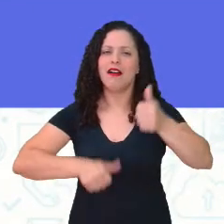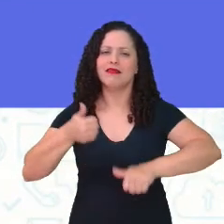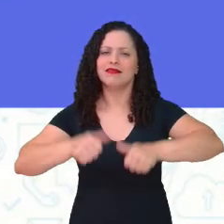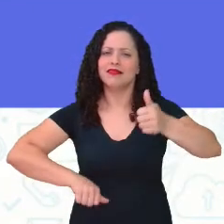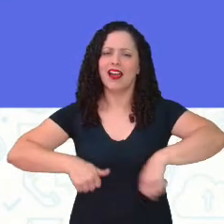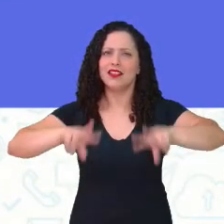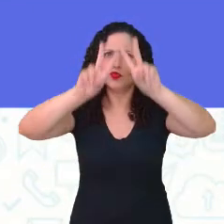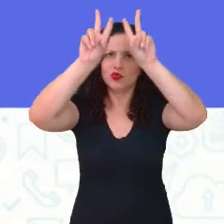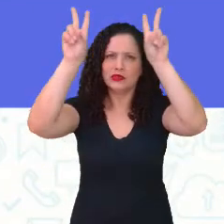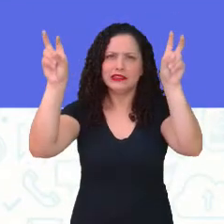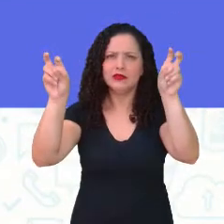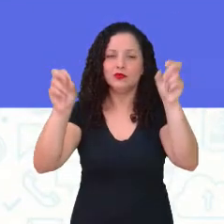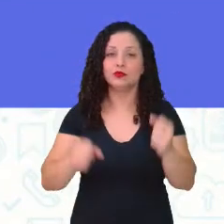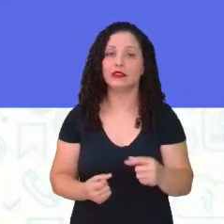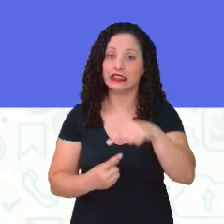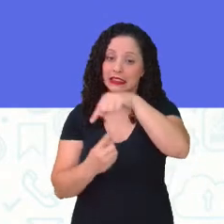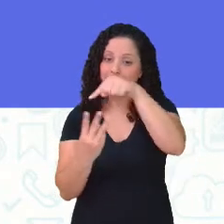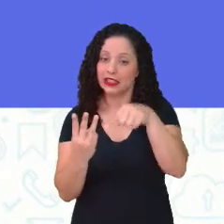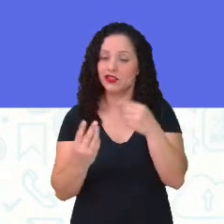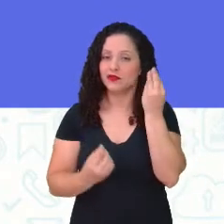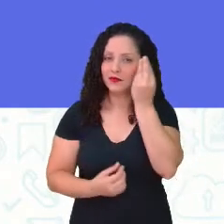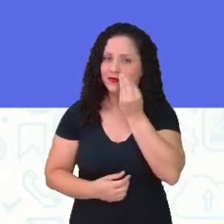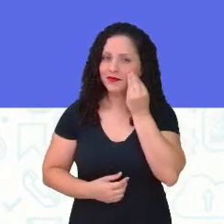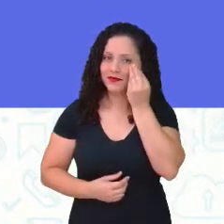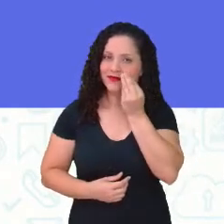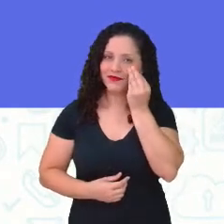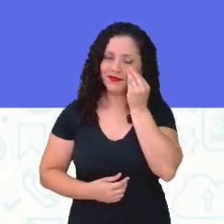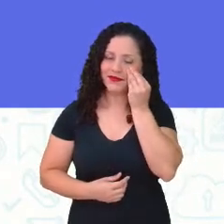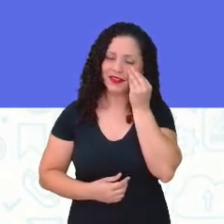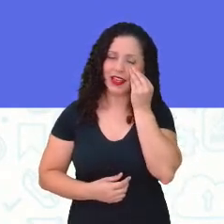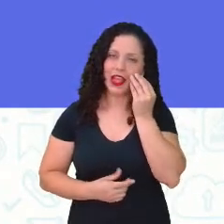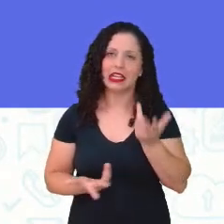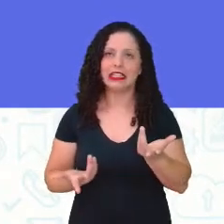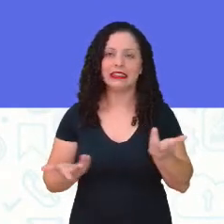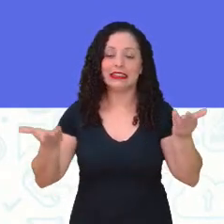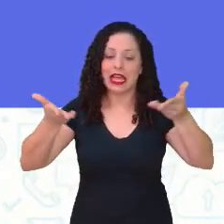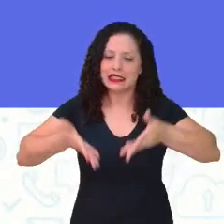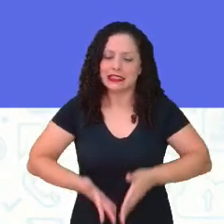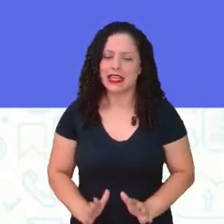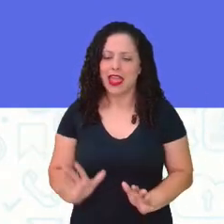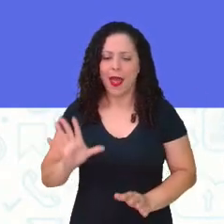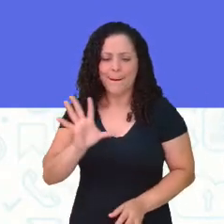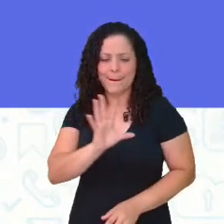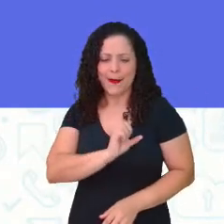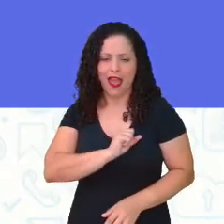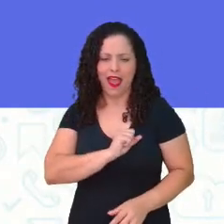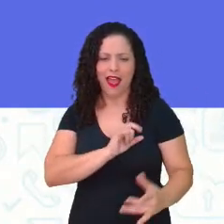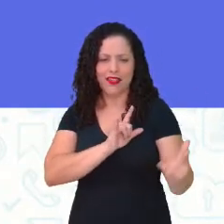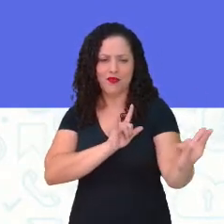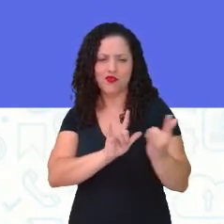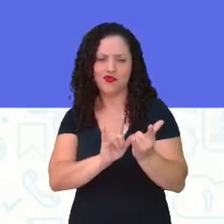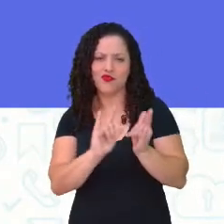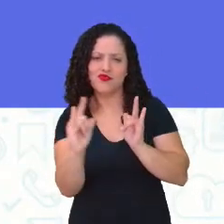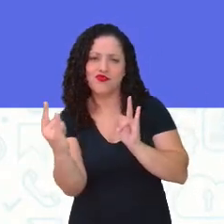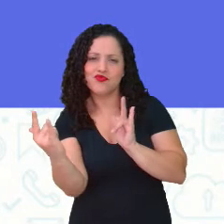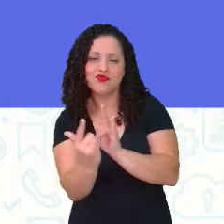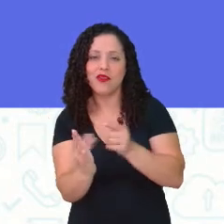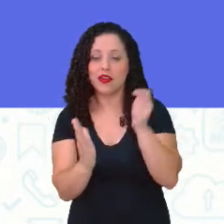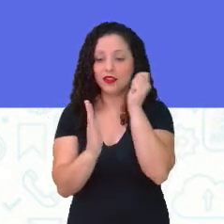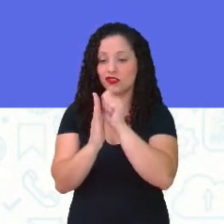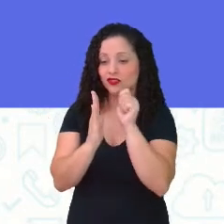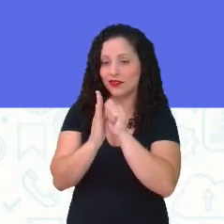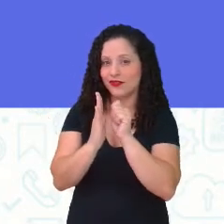três experiências, não é? Ela diz que nasceu para amar os outros, escrever, criar filhos,